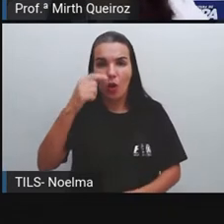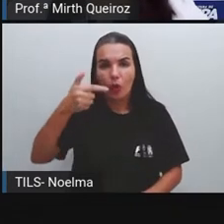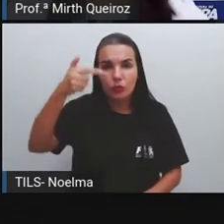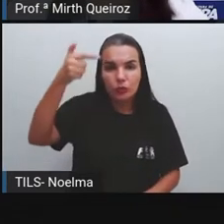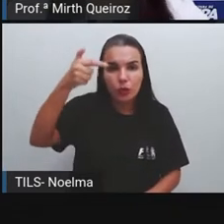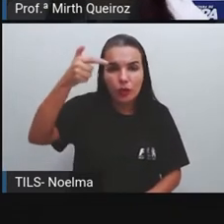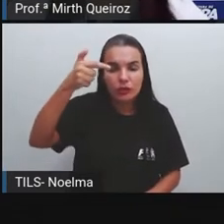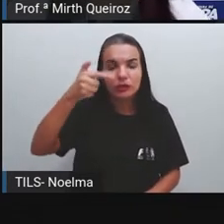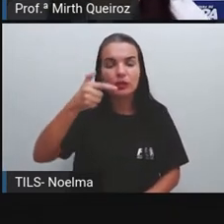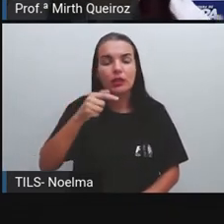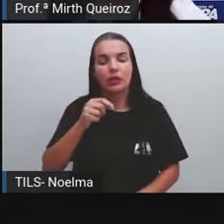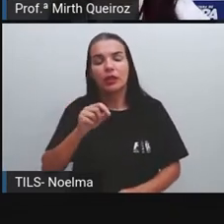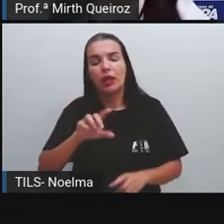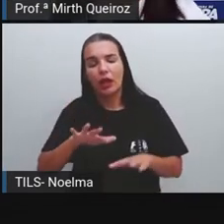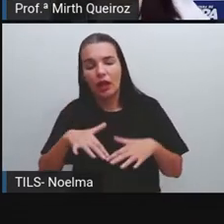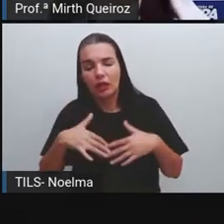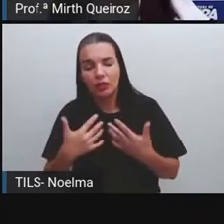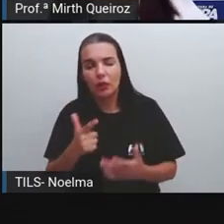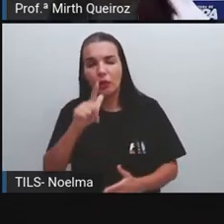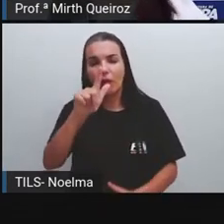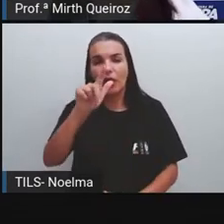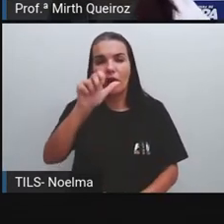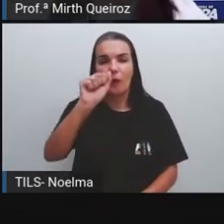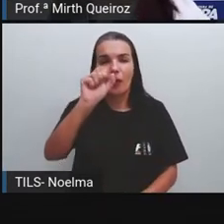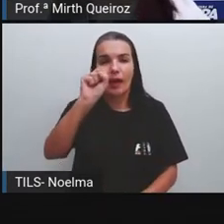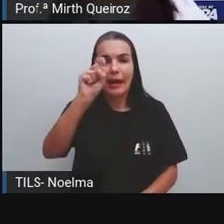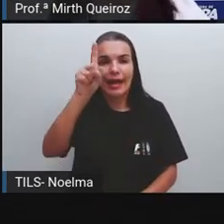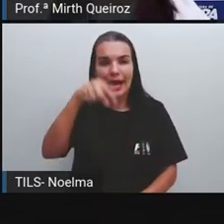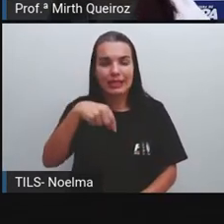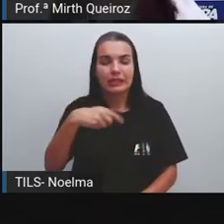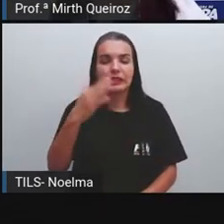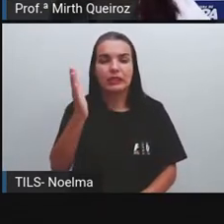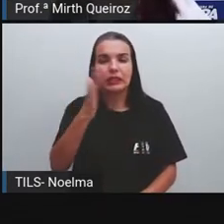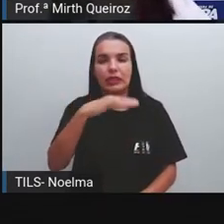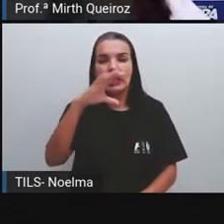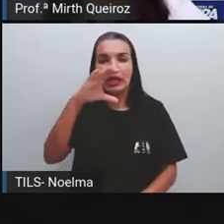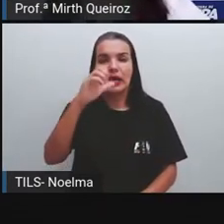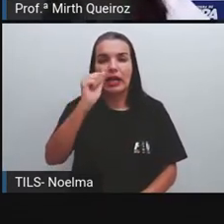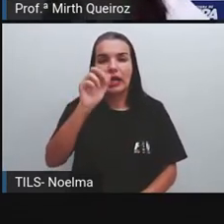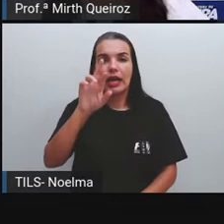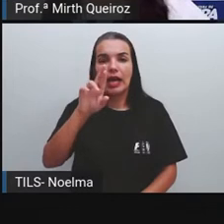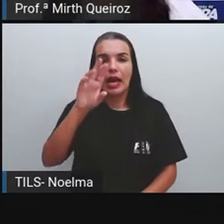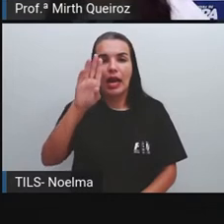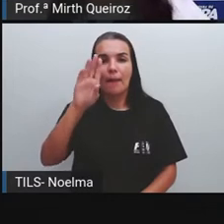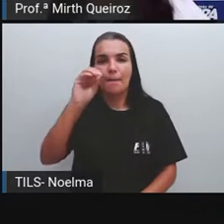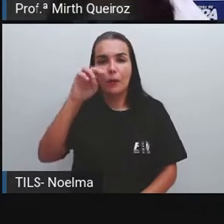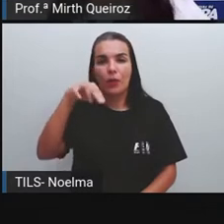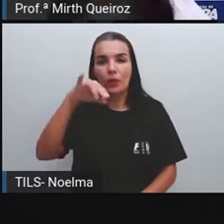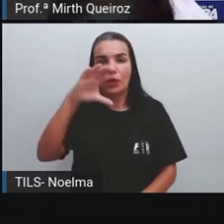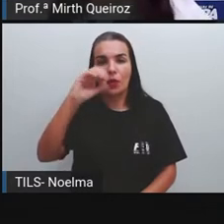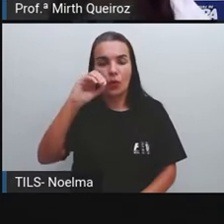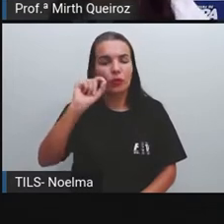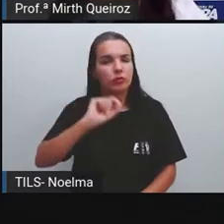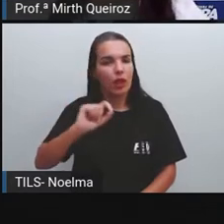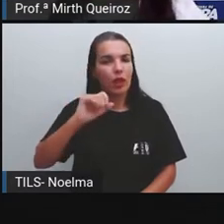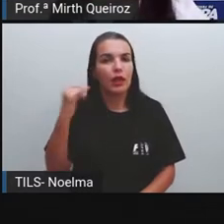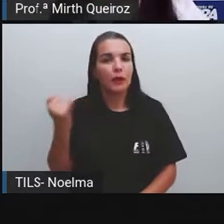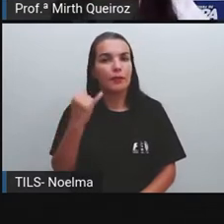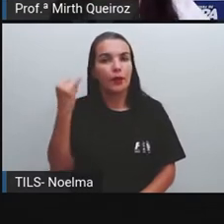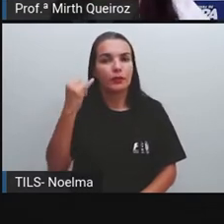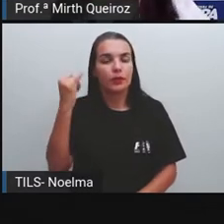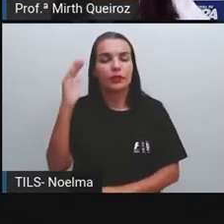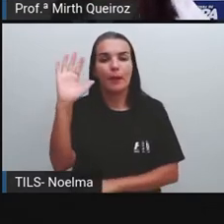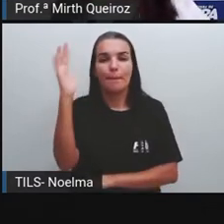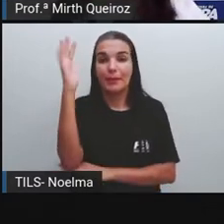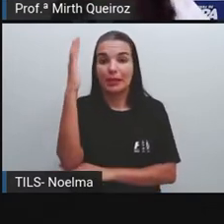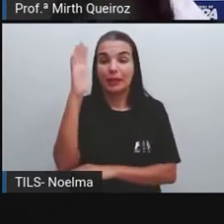gás carbônico, que a gente chama o gás sujo. Porém, esse gás, ele é importante para a planta, mas, em excesso,